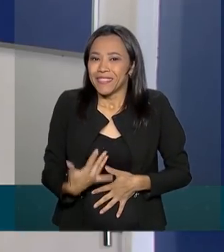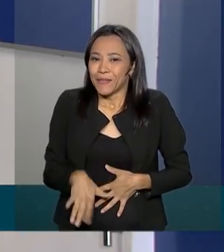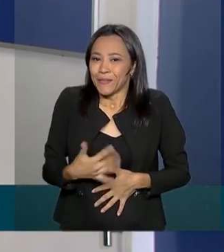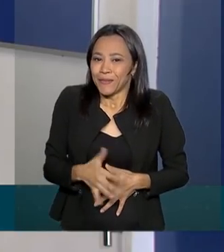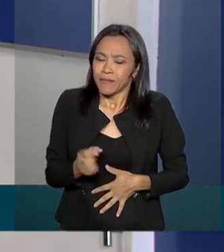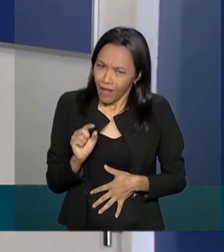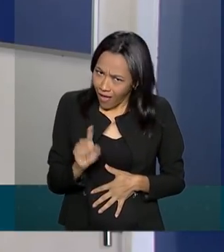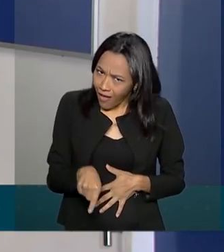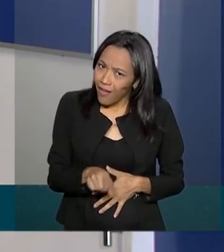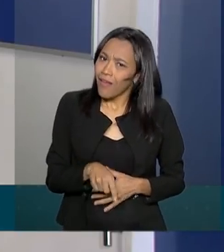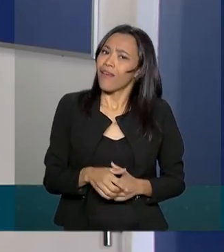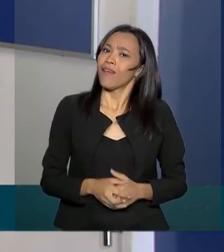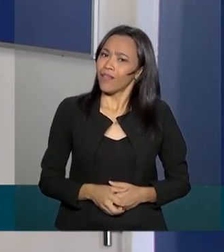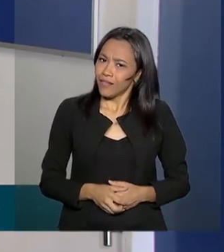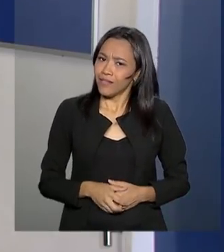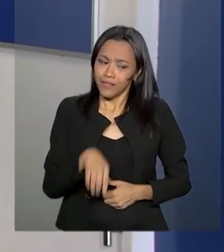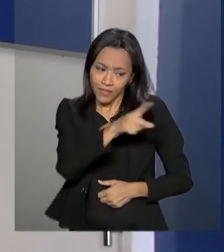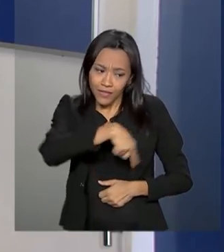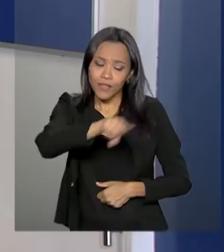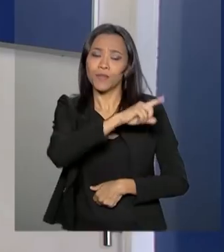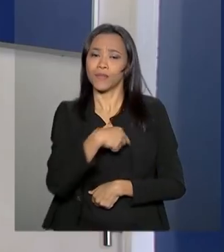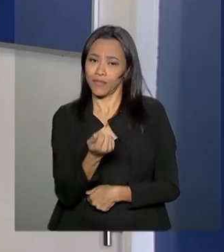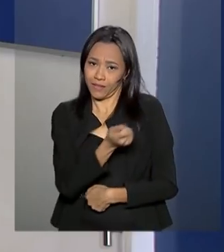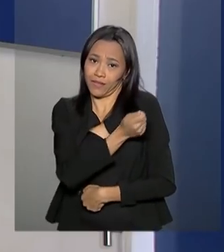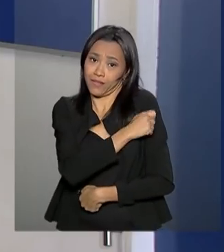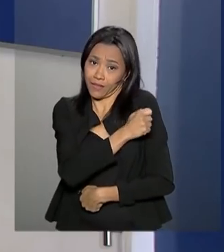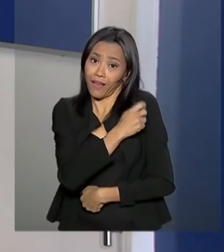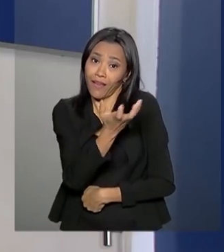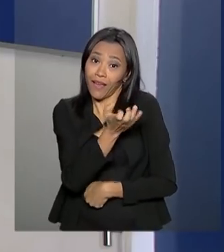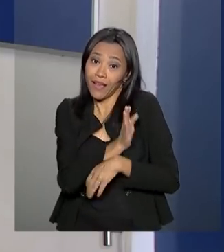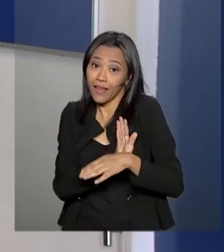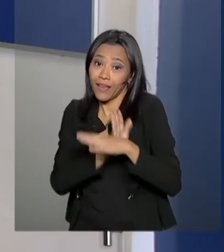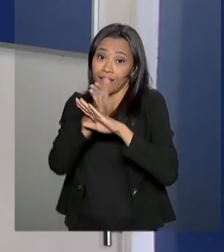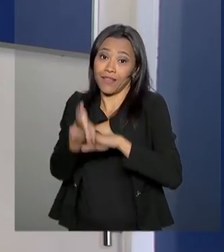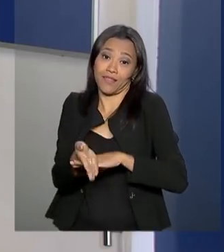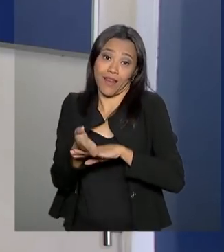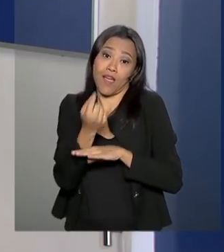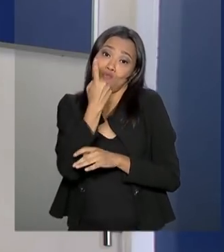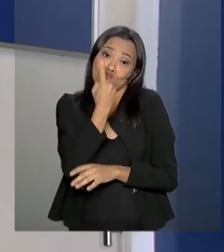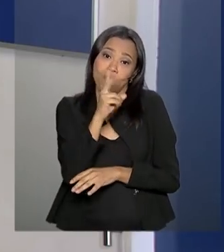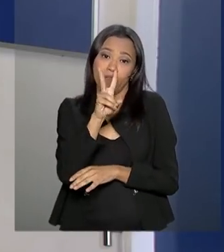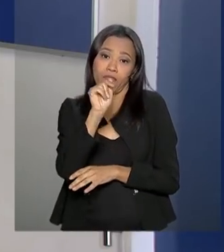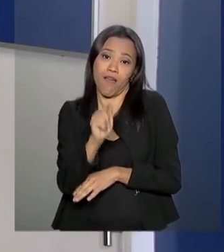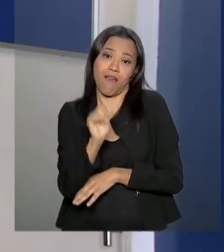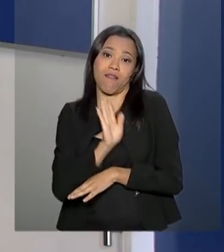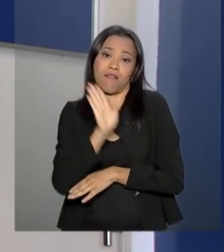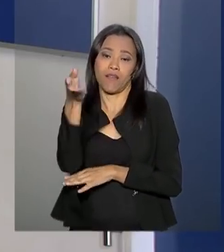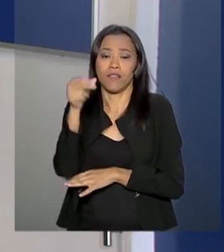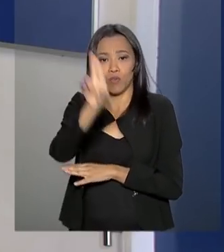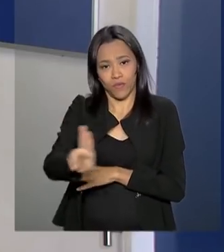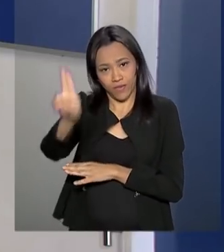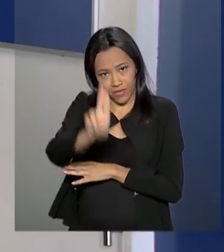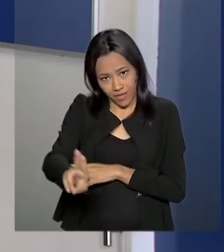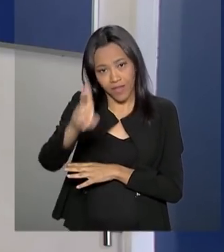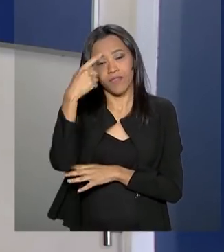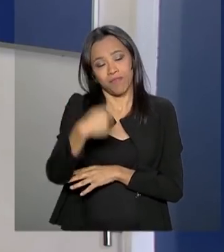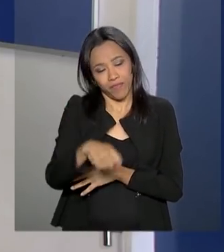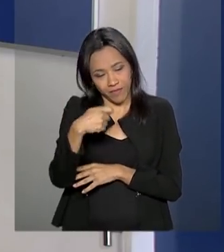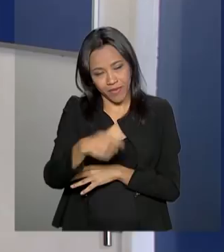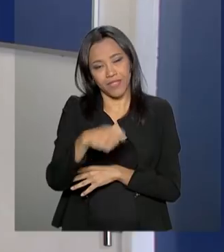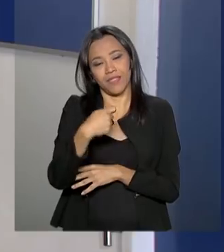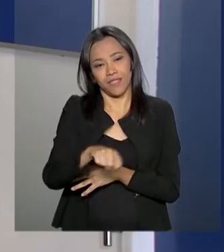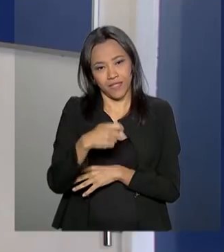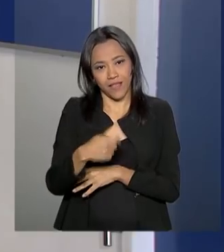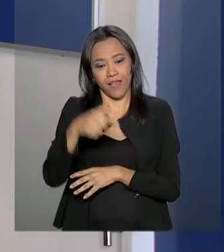justamente com ela que os estudantes que querem conquistar uma vaga nas instituições públicas de ensino vão ter de conviver